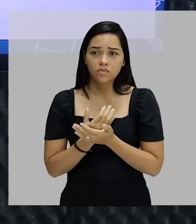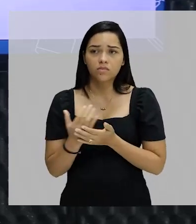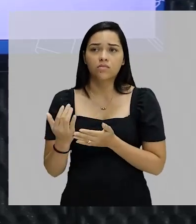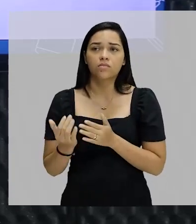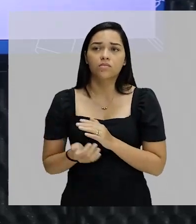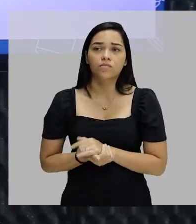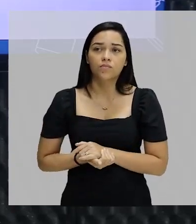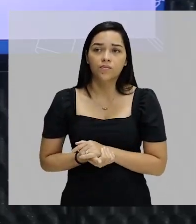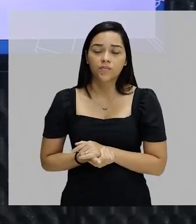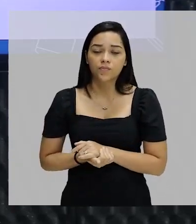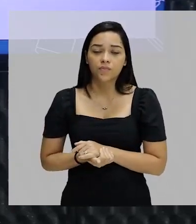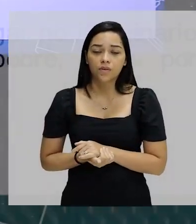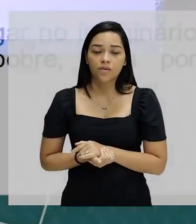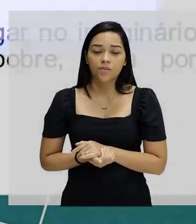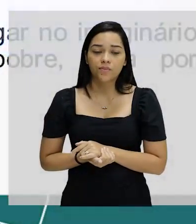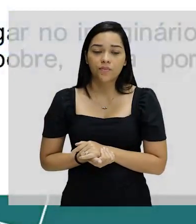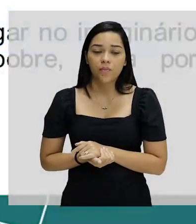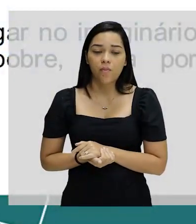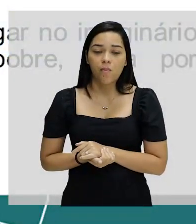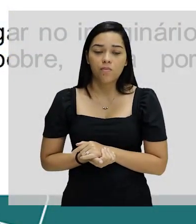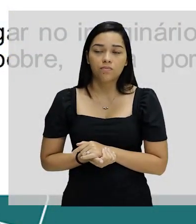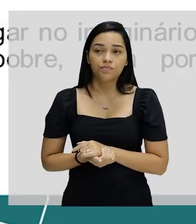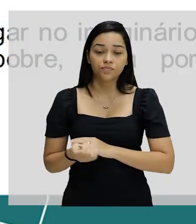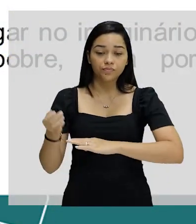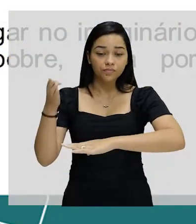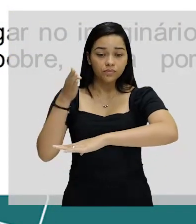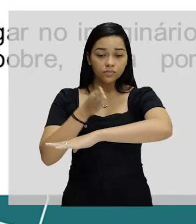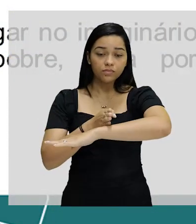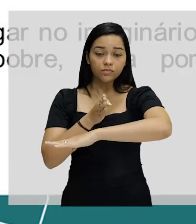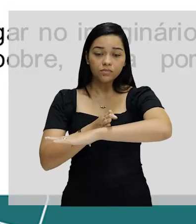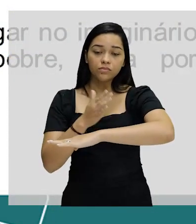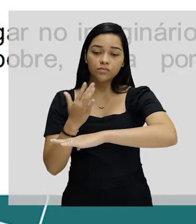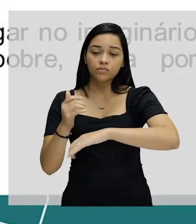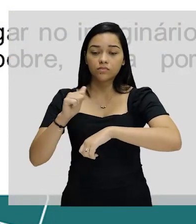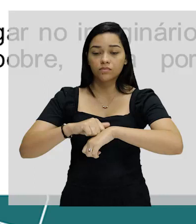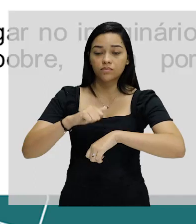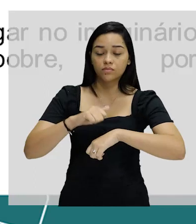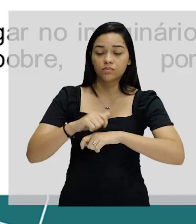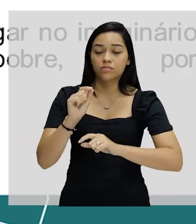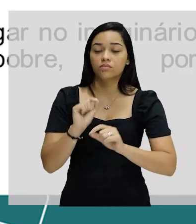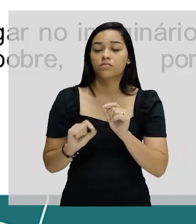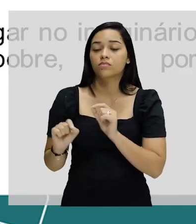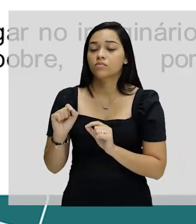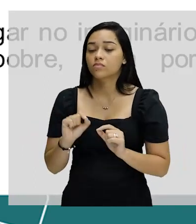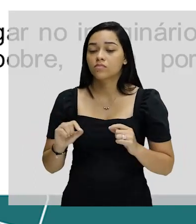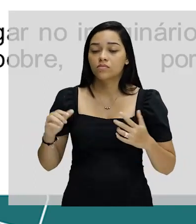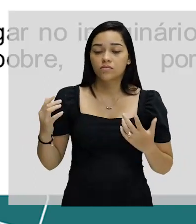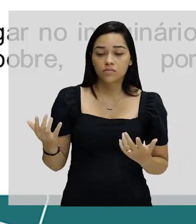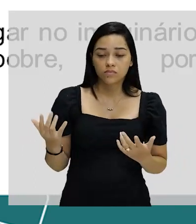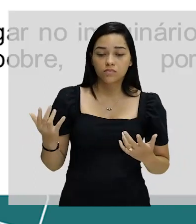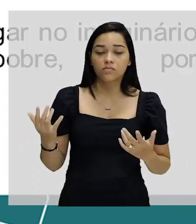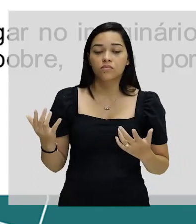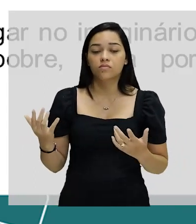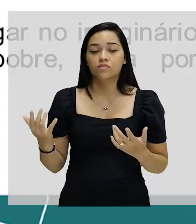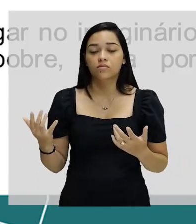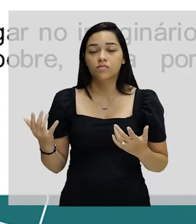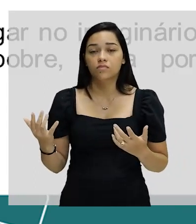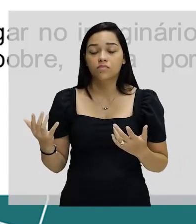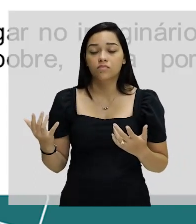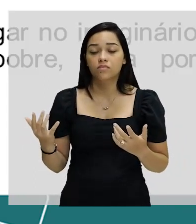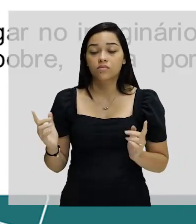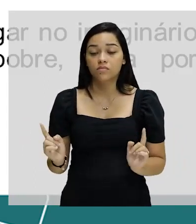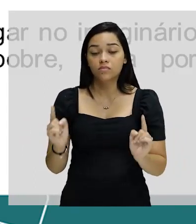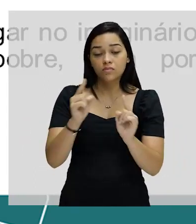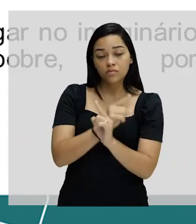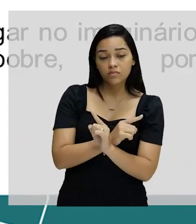desenhar o conceito. Calma aí. Durante a Idade Média, por exemplo, a pobreza era um estado complementar da